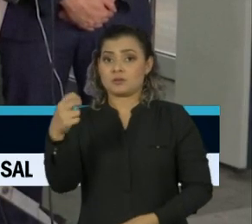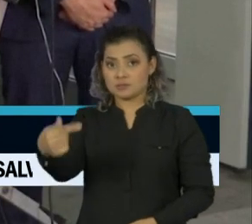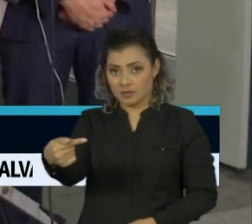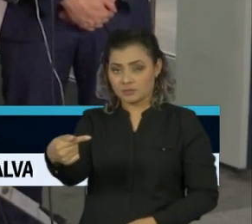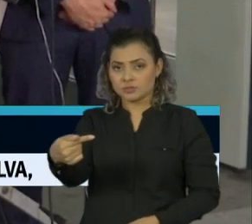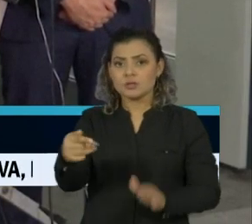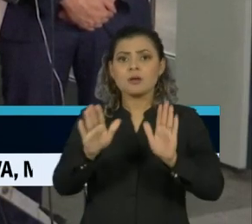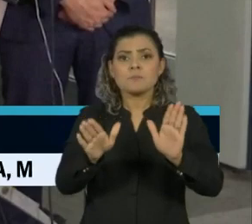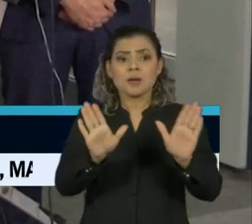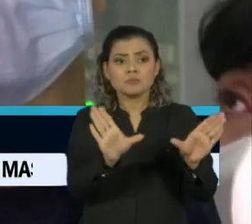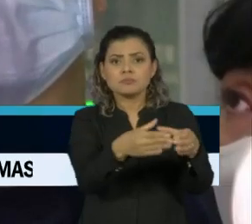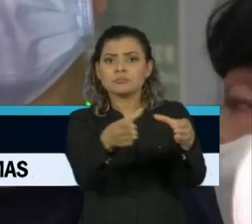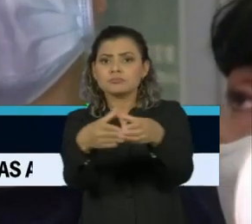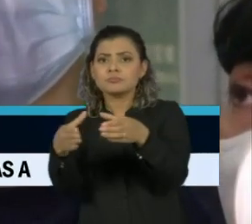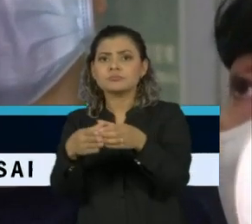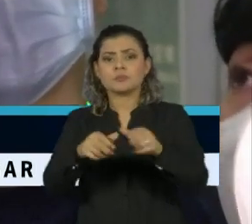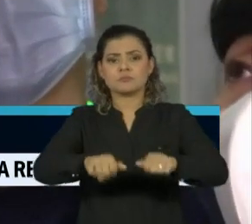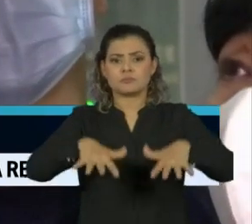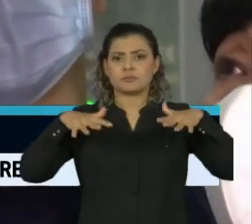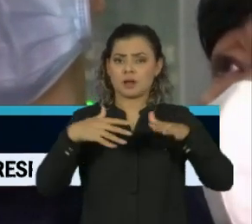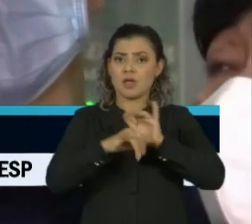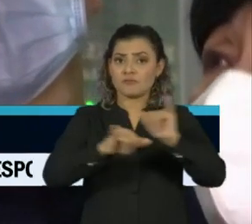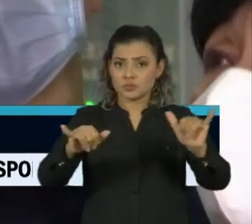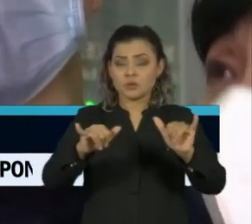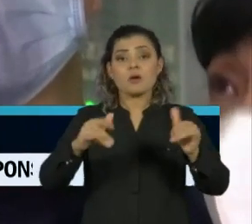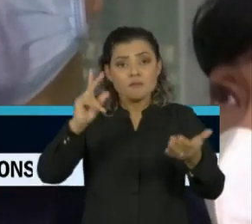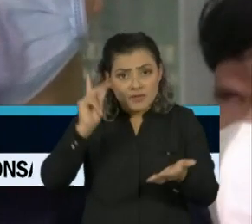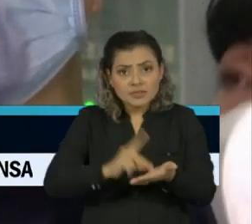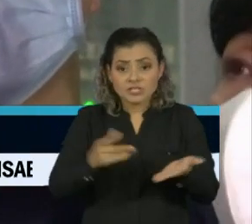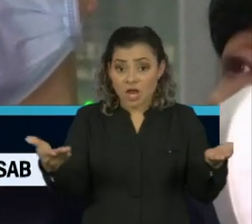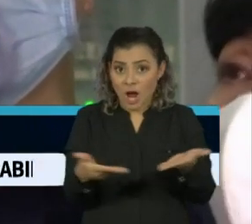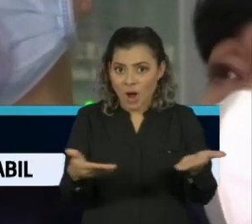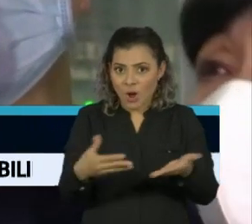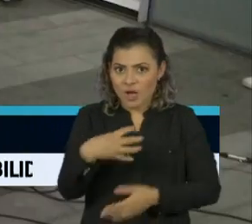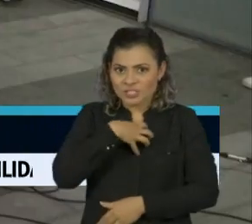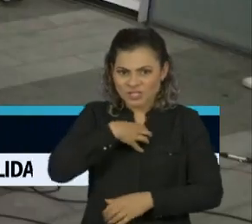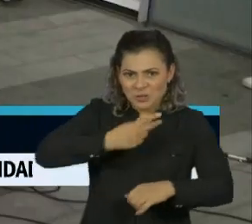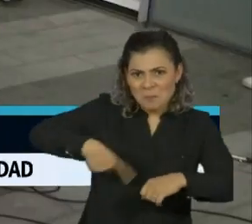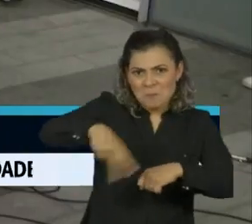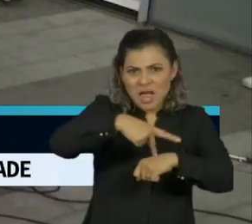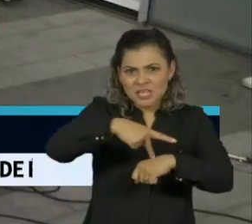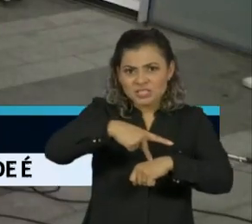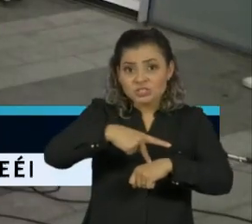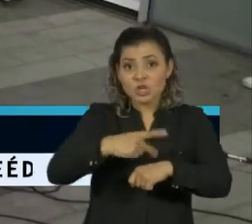Para os parlamentares, na prática vai acabar este conceito de um país, dois sistemas.